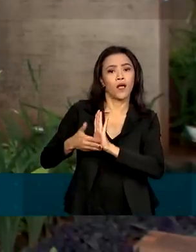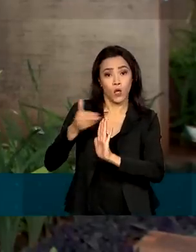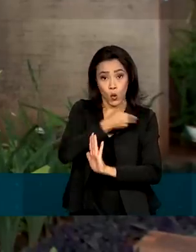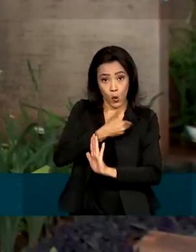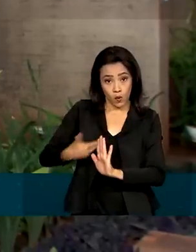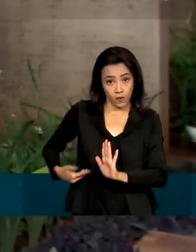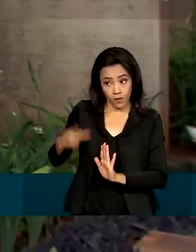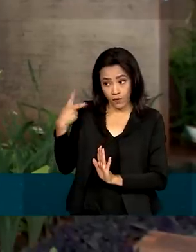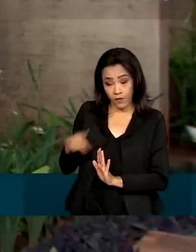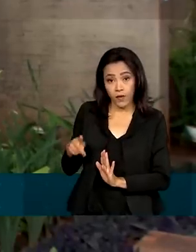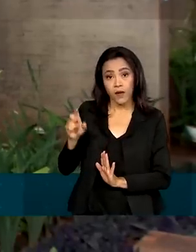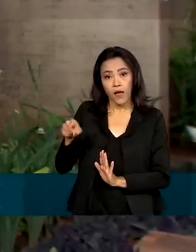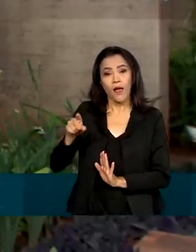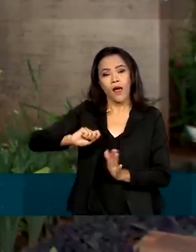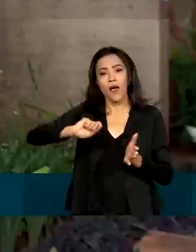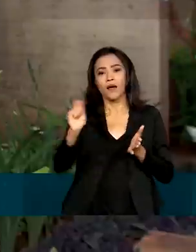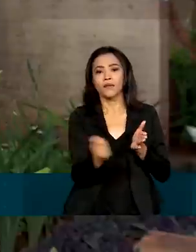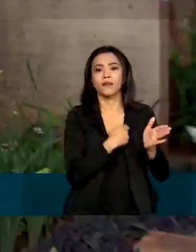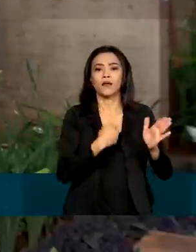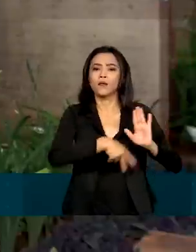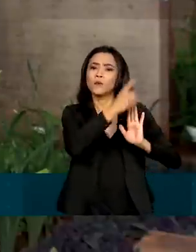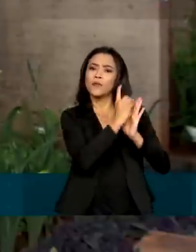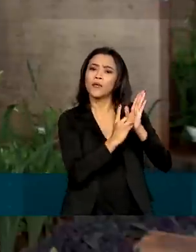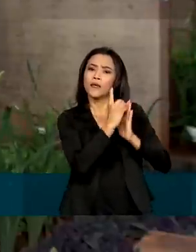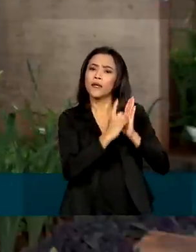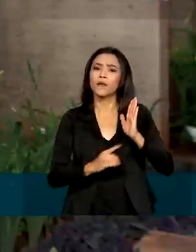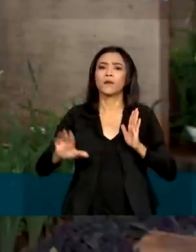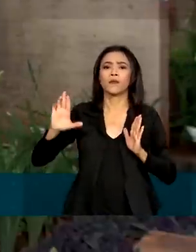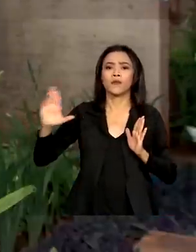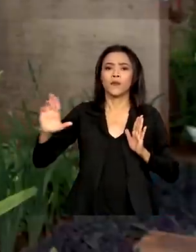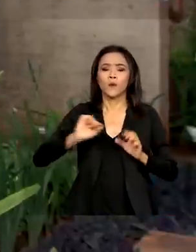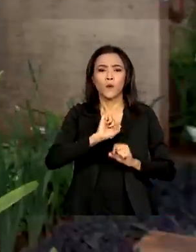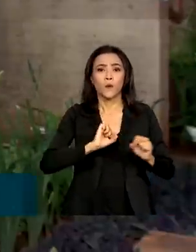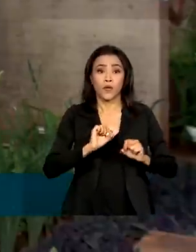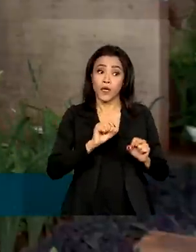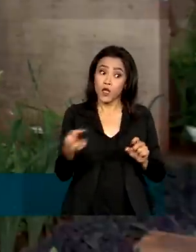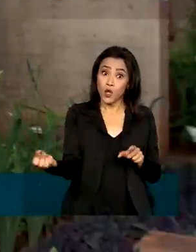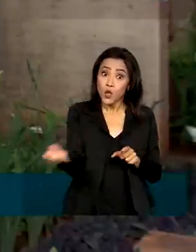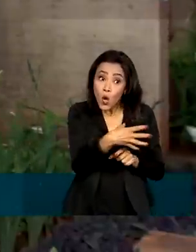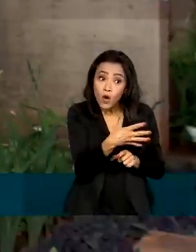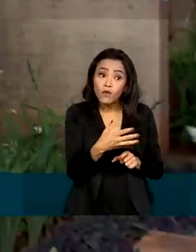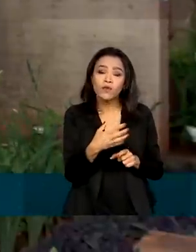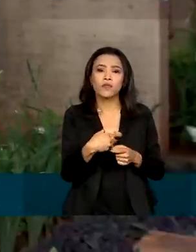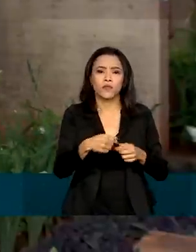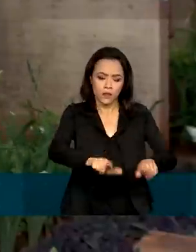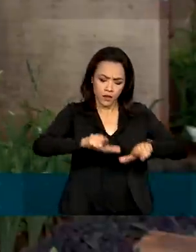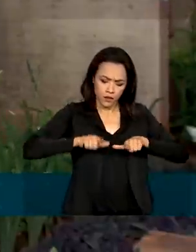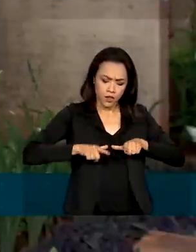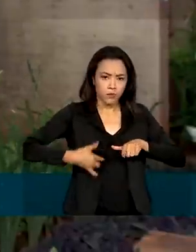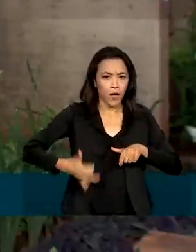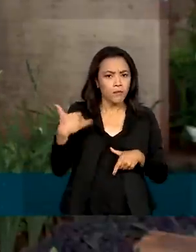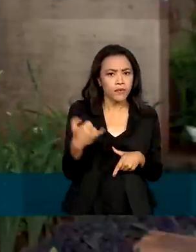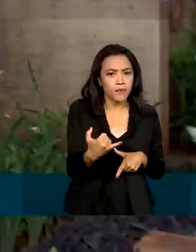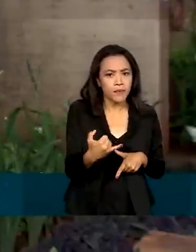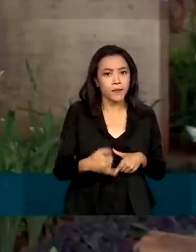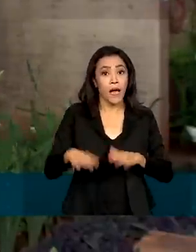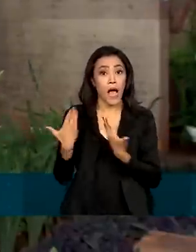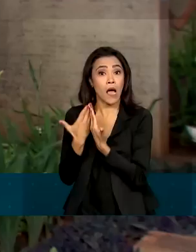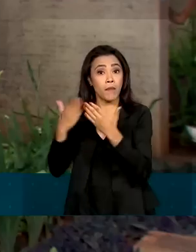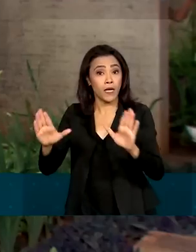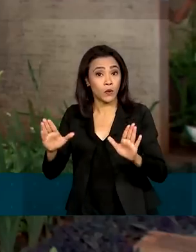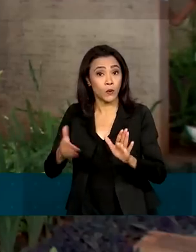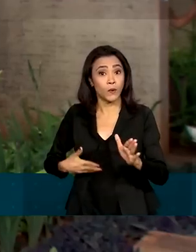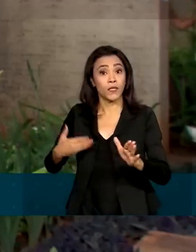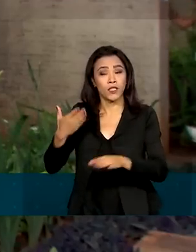foi o decreto assinado pelo presidente Lula que suspendeu o registro de novos atiradores, a abertura de clubes de tiro